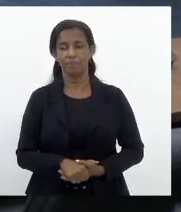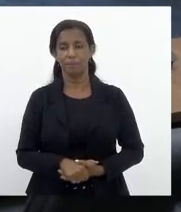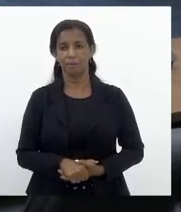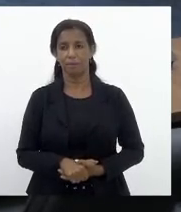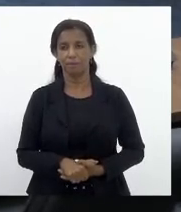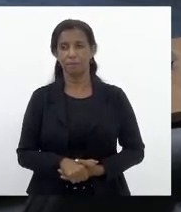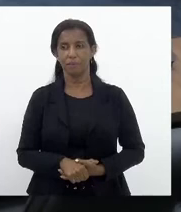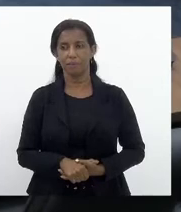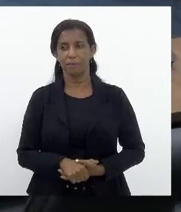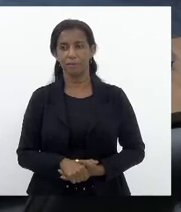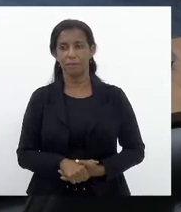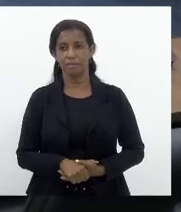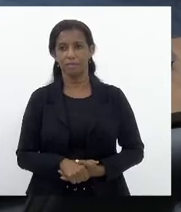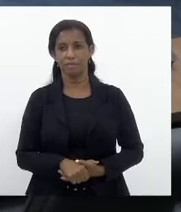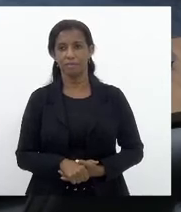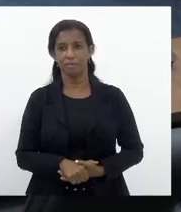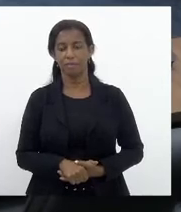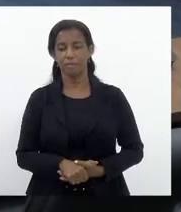fechado.